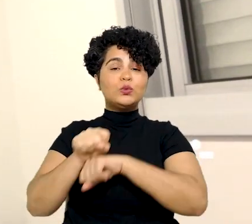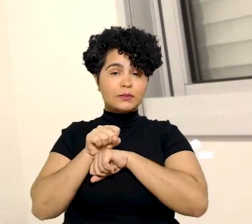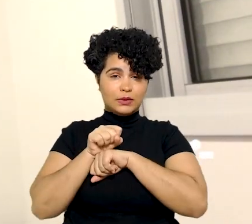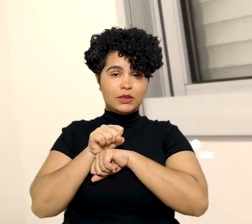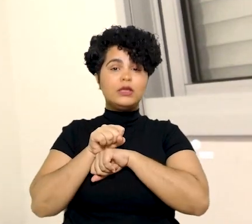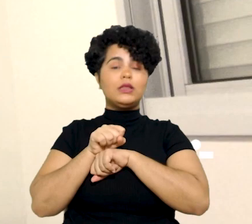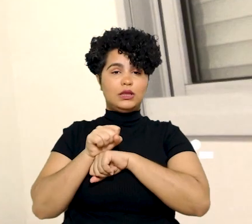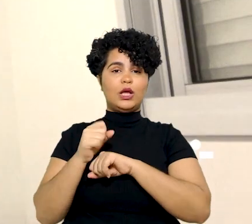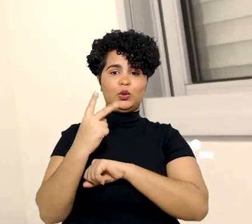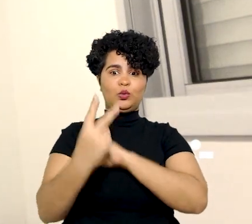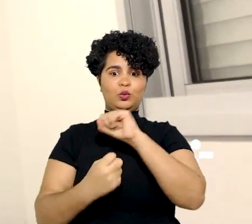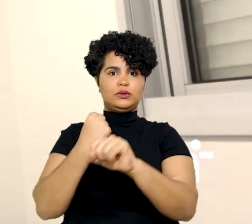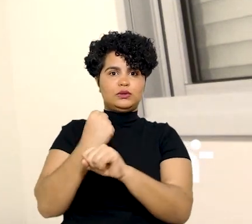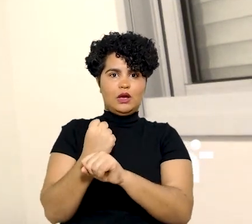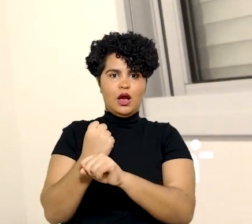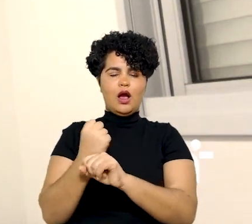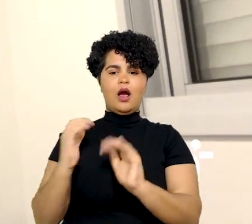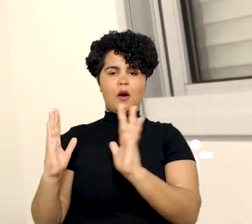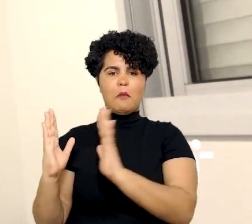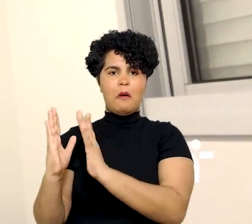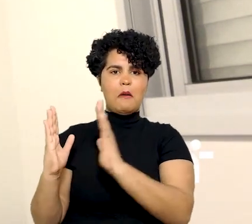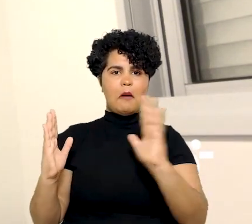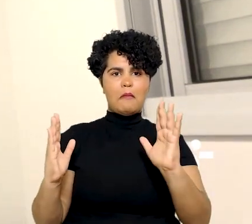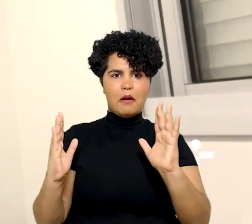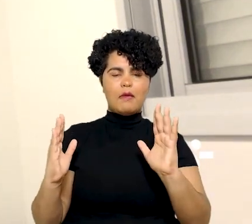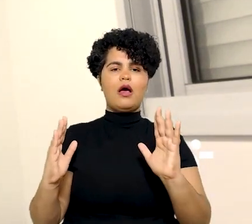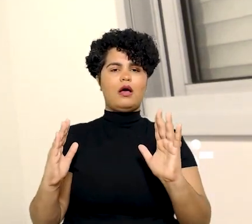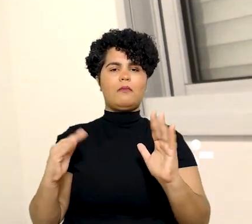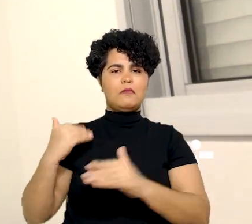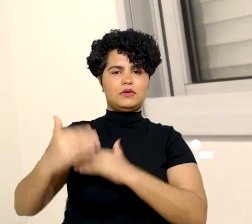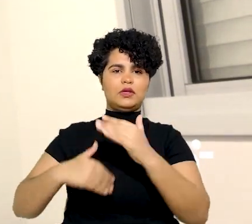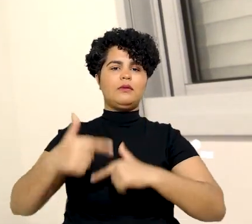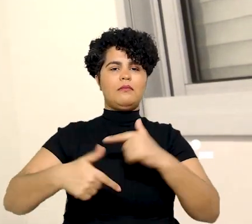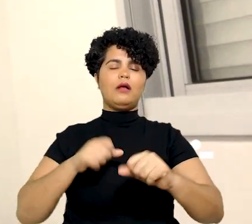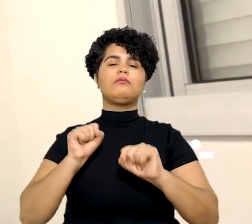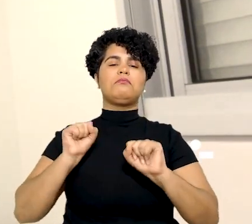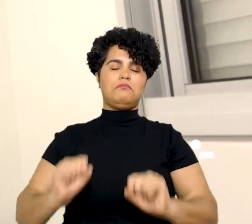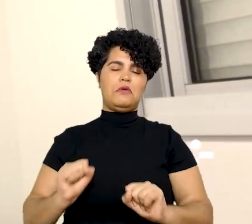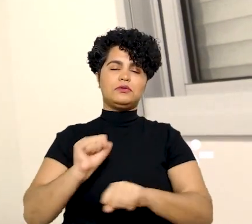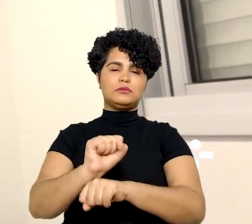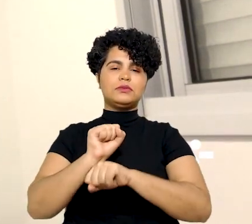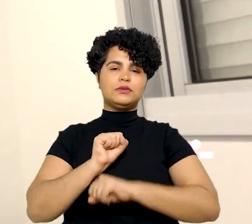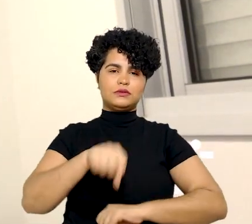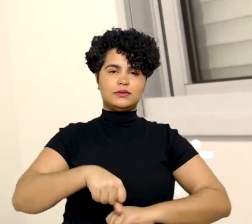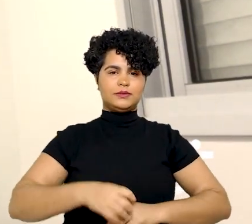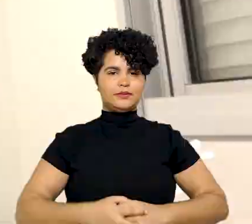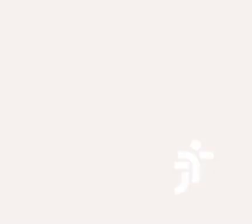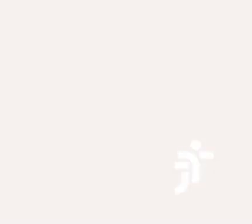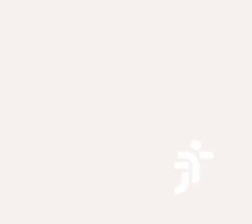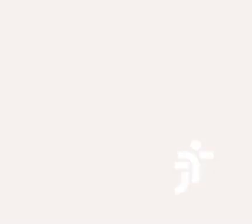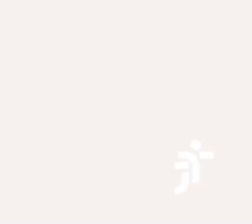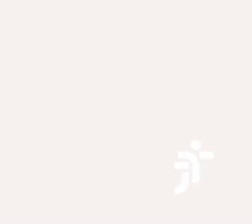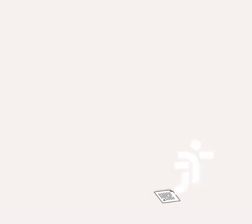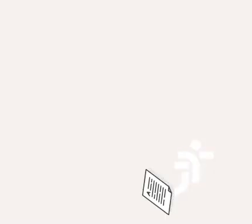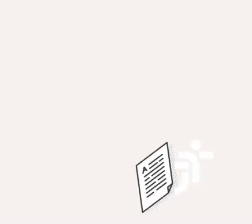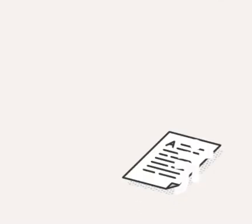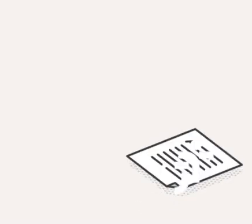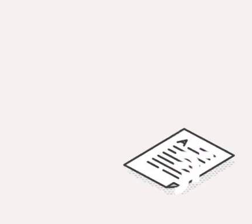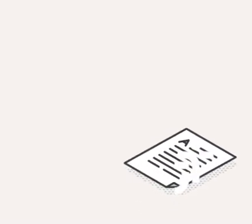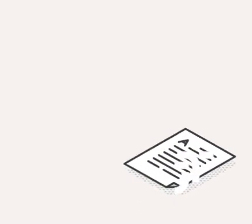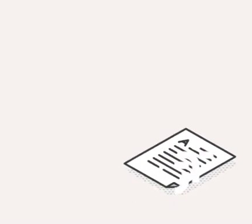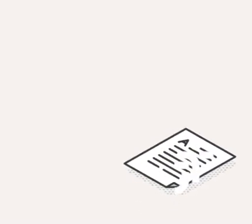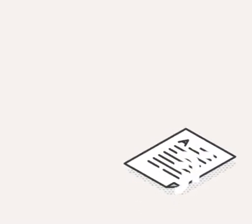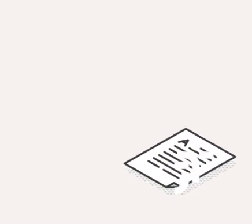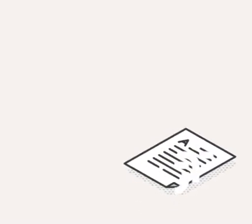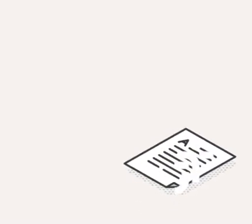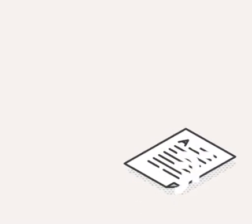Então, em tese, há sim a possibilidade da suspensão da prescrição intercorrente no âmbito do processo do trabalho. Escrito